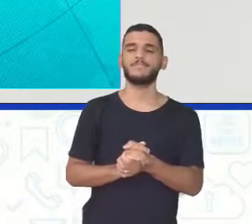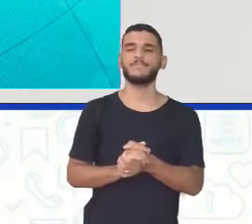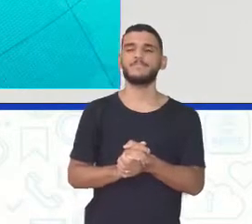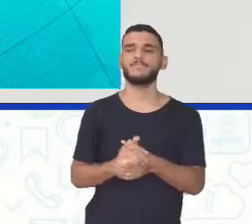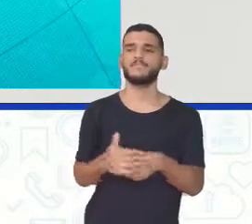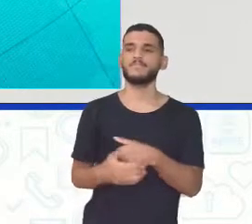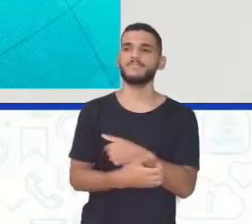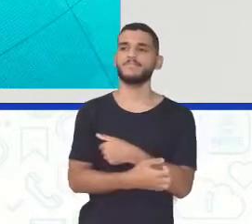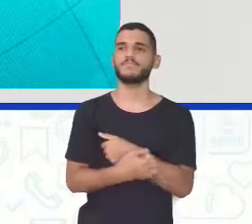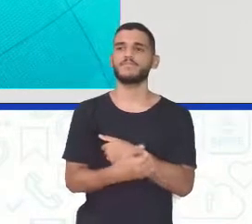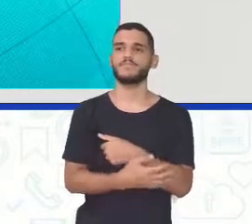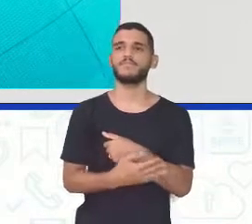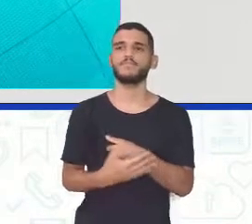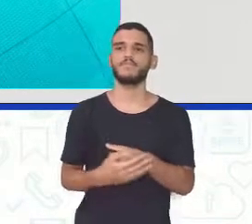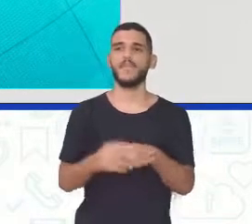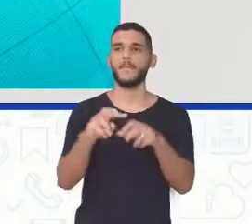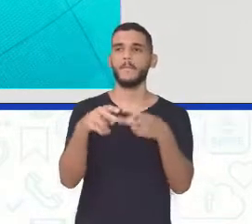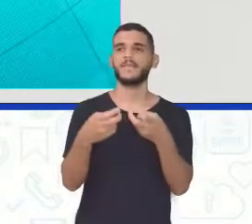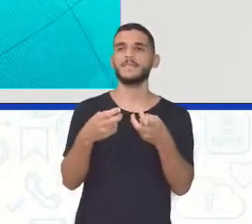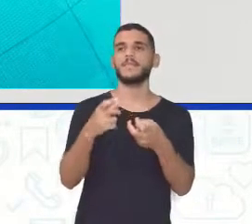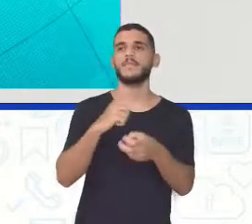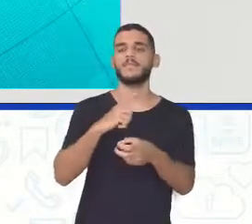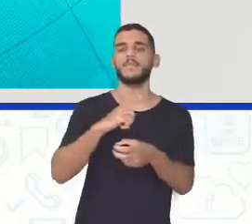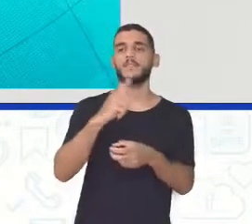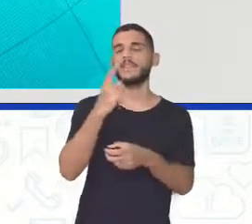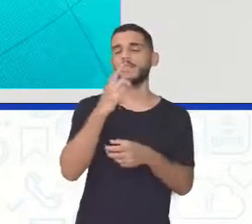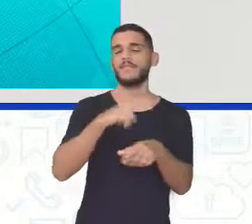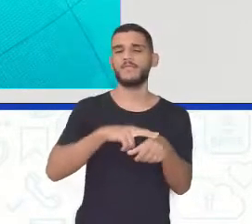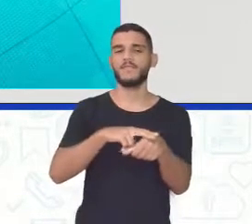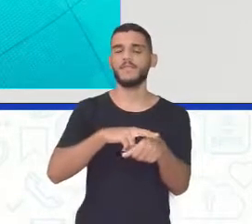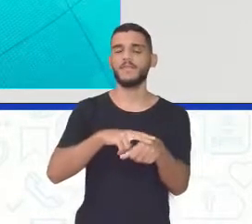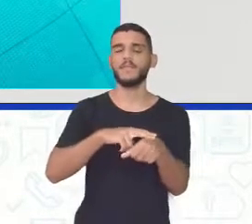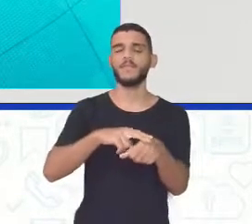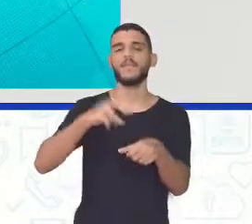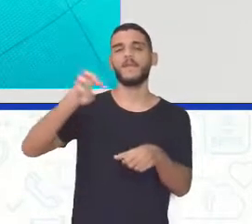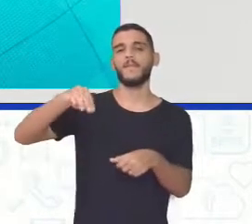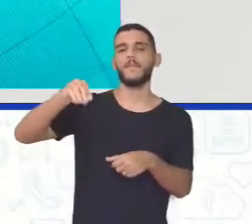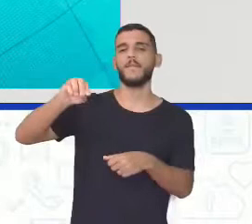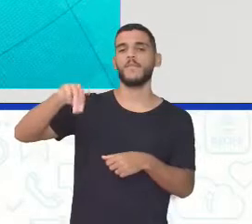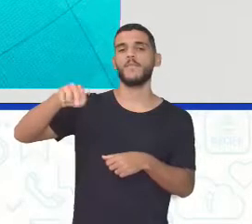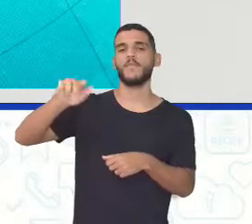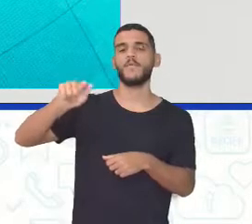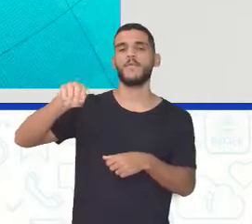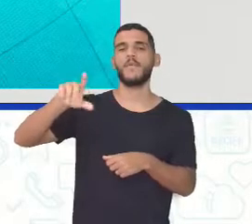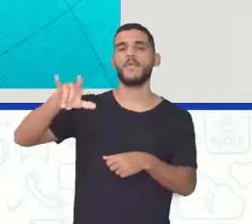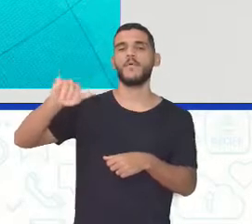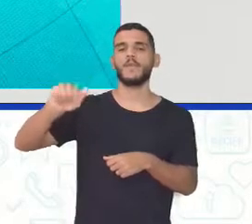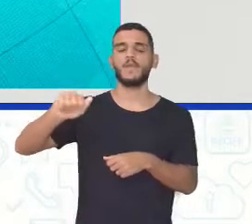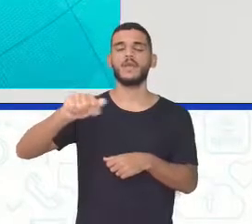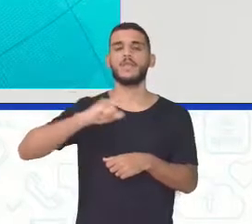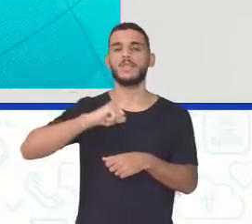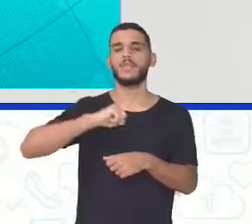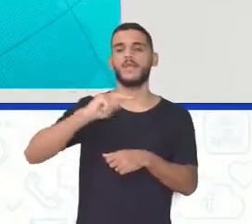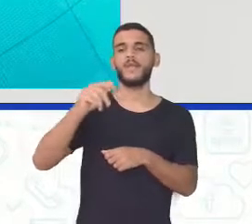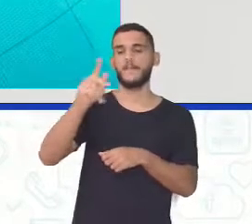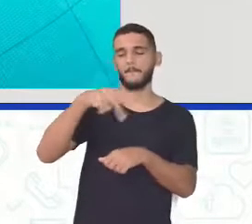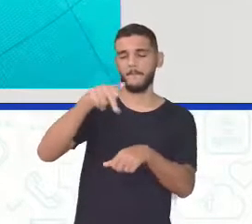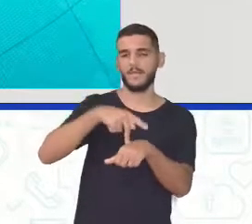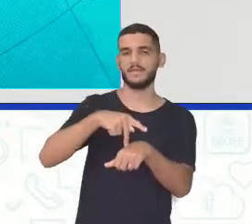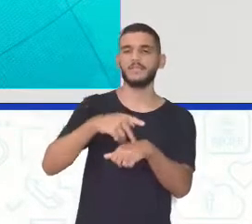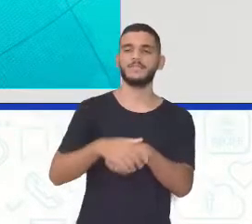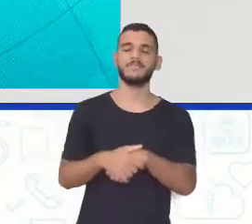Da Ó É da Mongólia Né? Kalima Naquela região ali Do extremo Do extremo Oriente